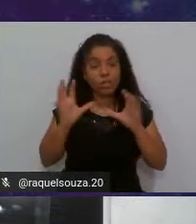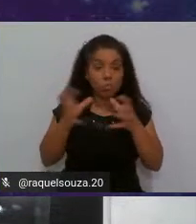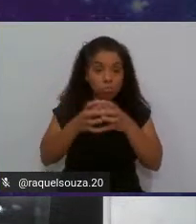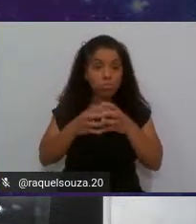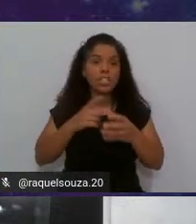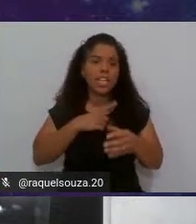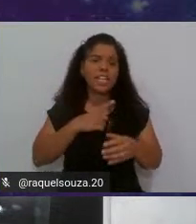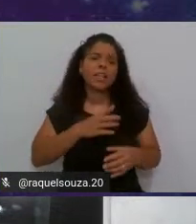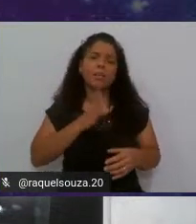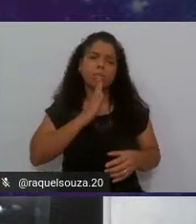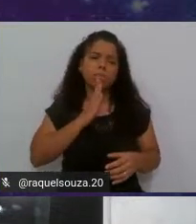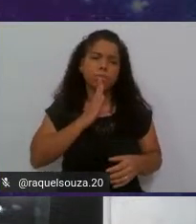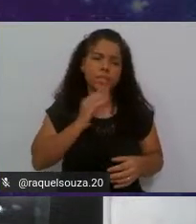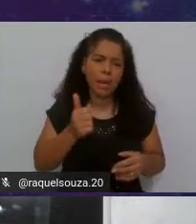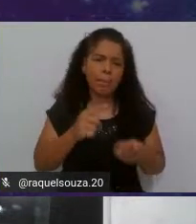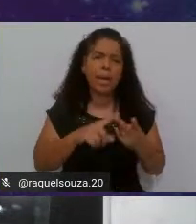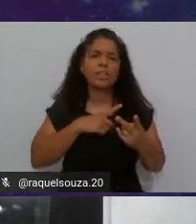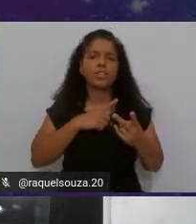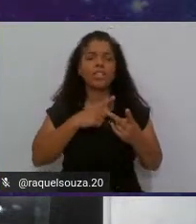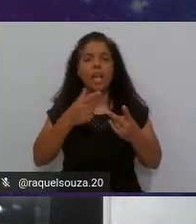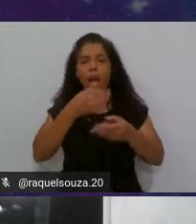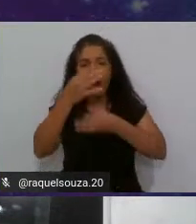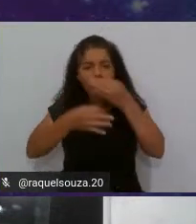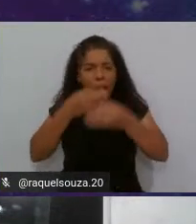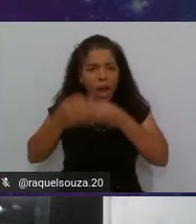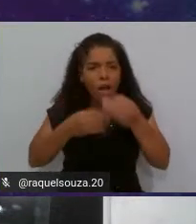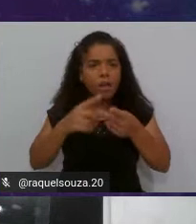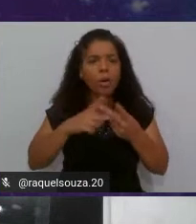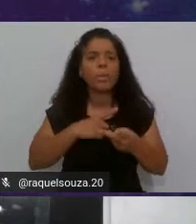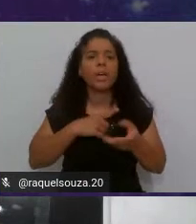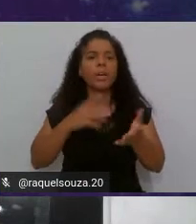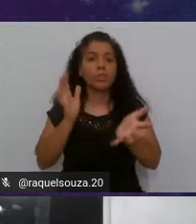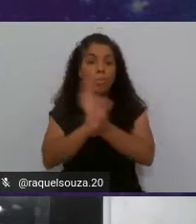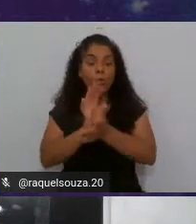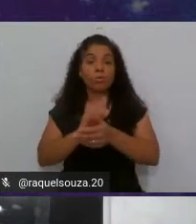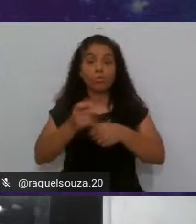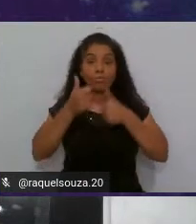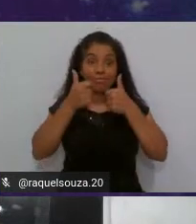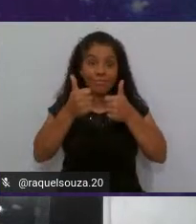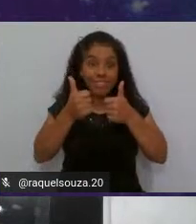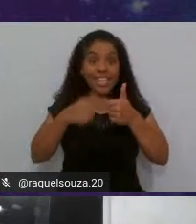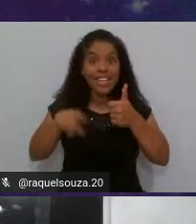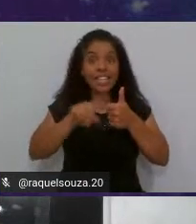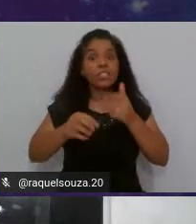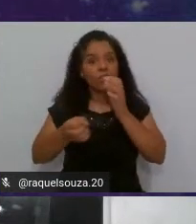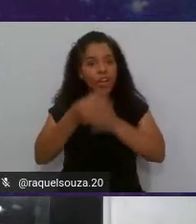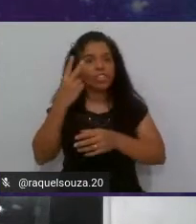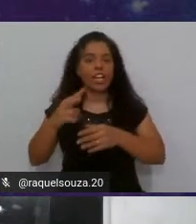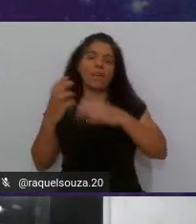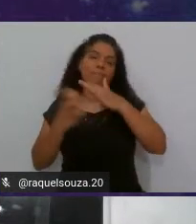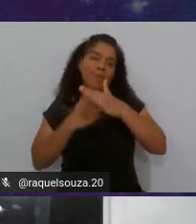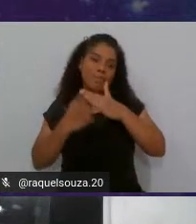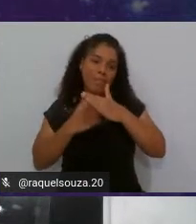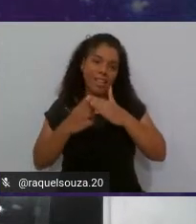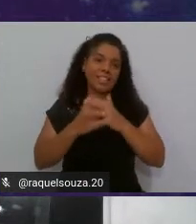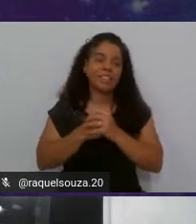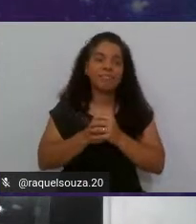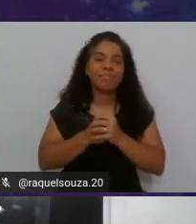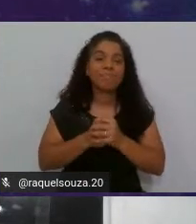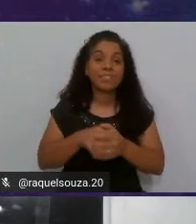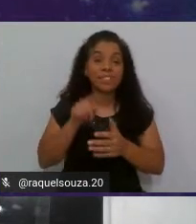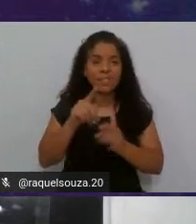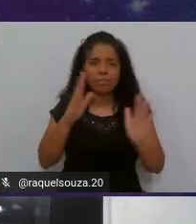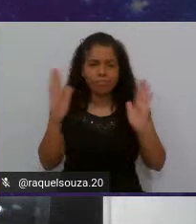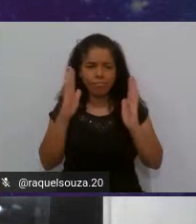fundamento, tem que ter argumentos, pontos positivos que aquilo vai gerar para a empresa, né? E nessa